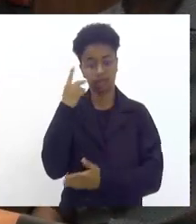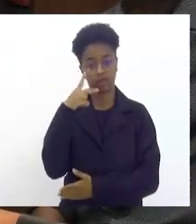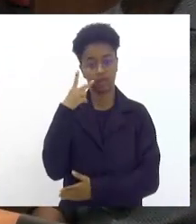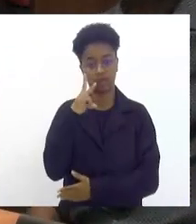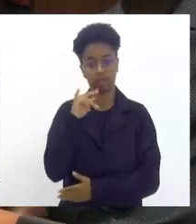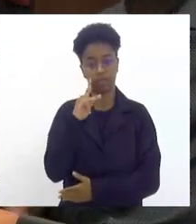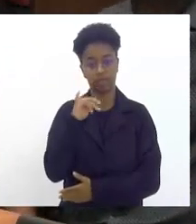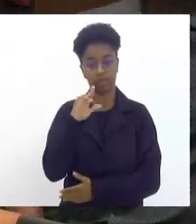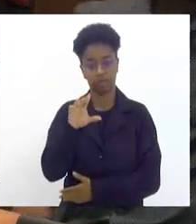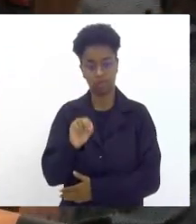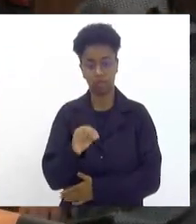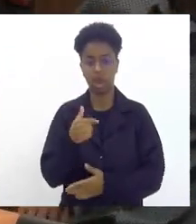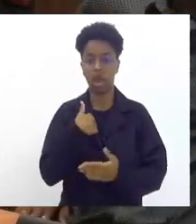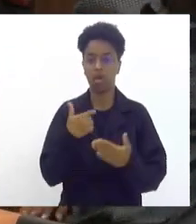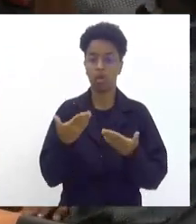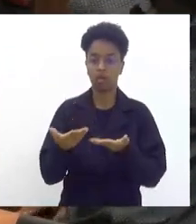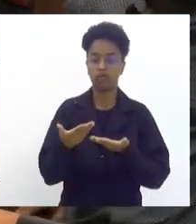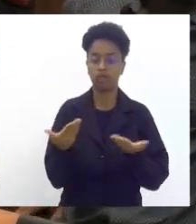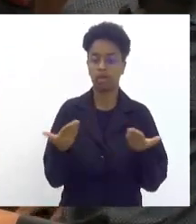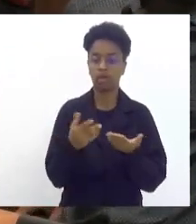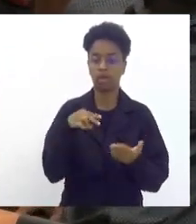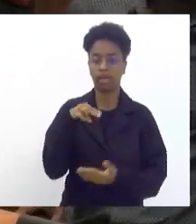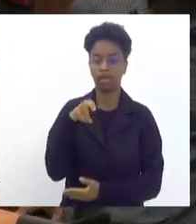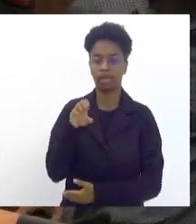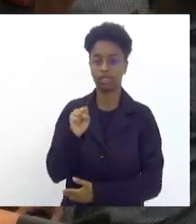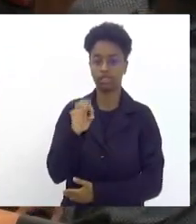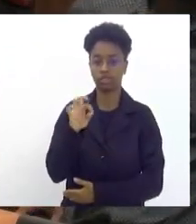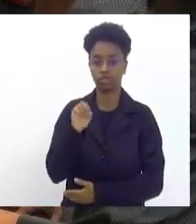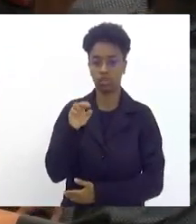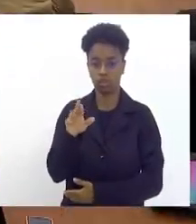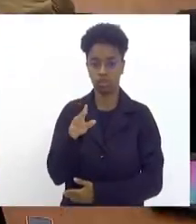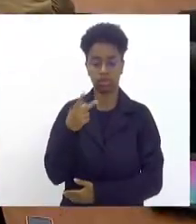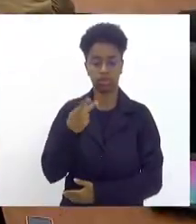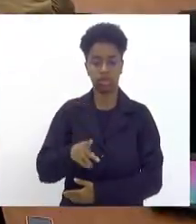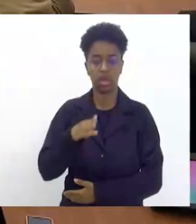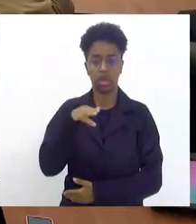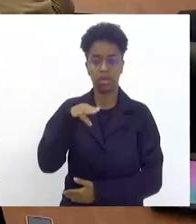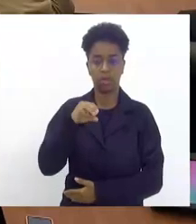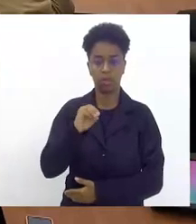convidar aqui o nosso próximo orador escrito Nestor da Mocidade Unida de Santa Marta